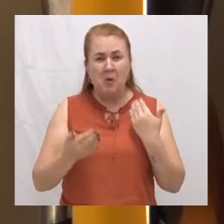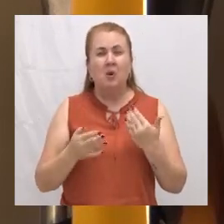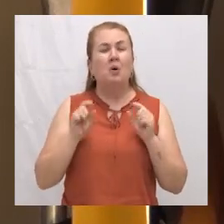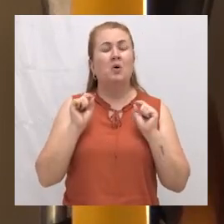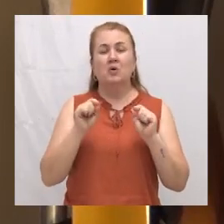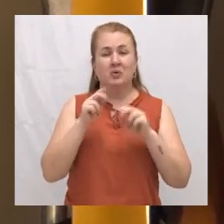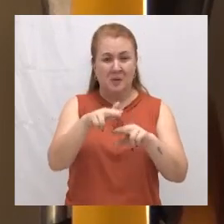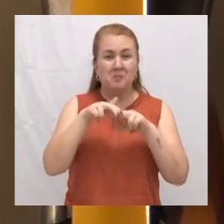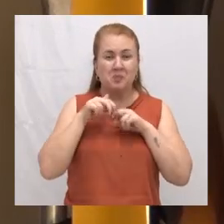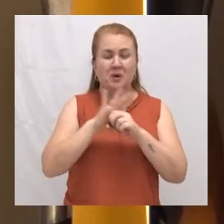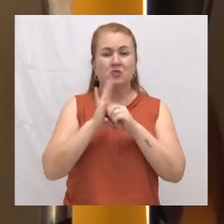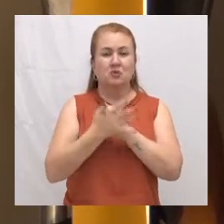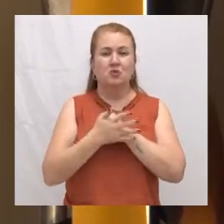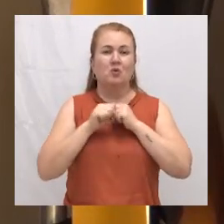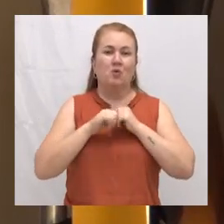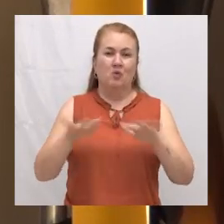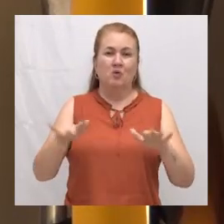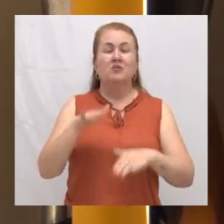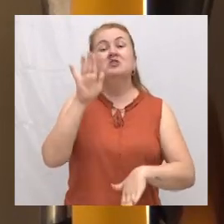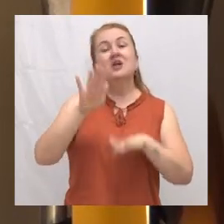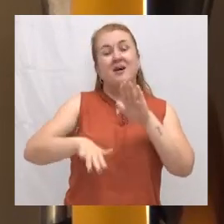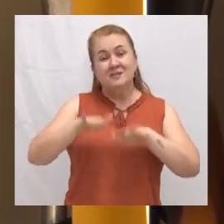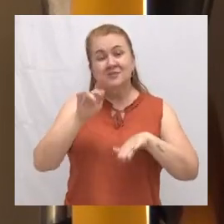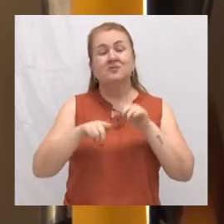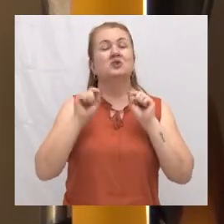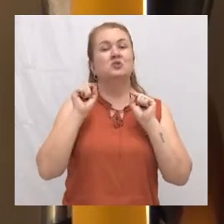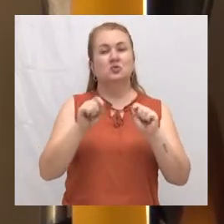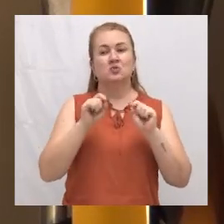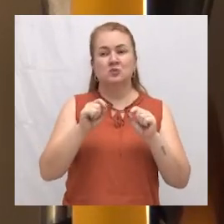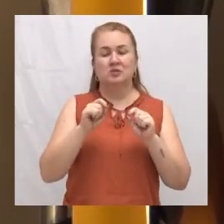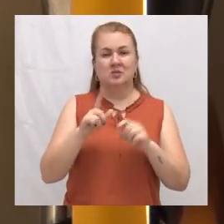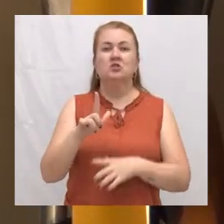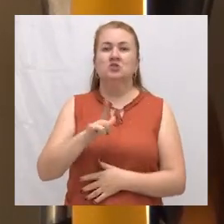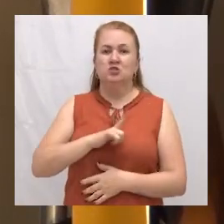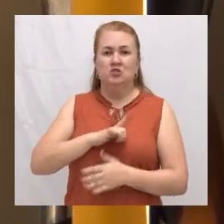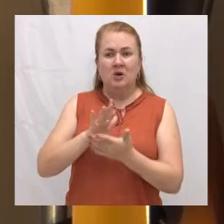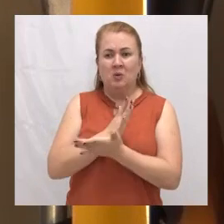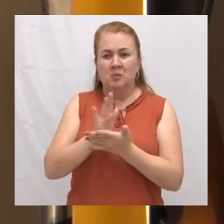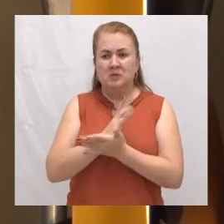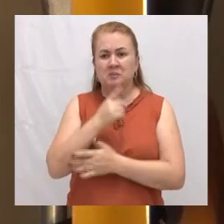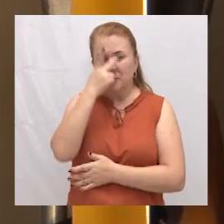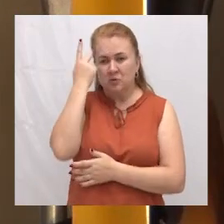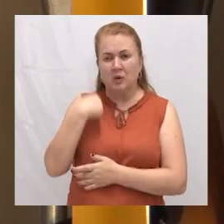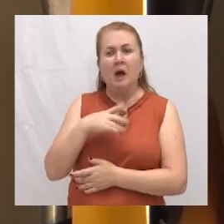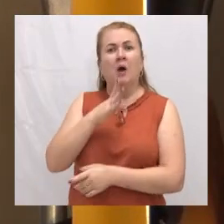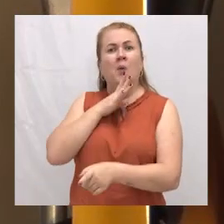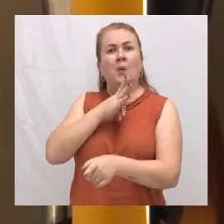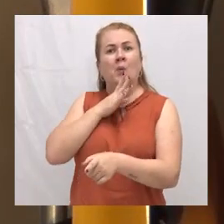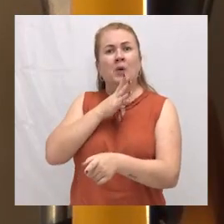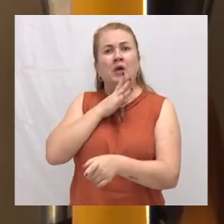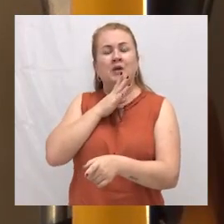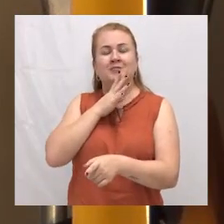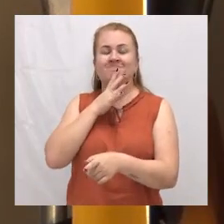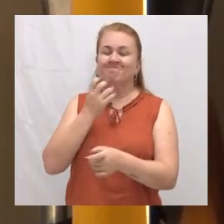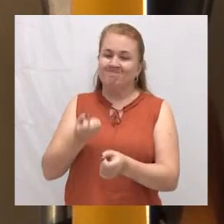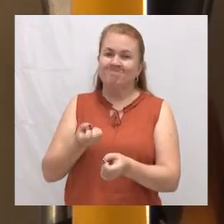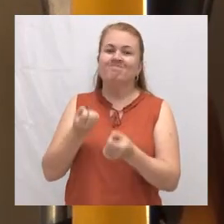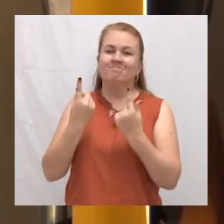Mortas pelo Covid. E, às vezes, tinha até conhecido, né? Então, assim,